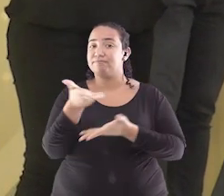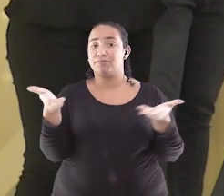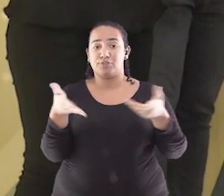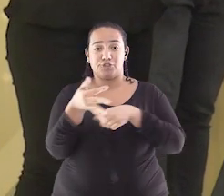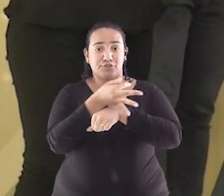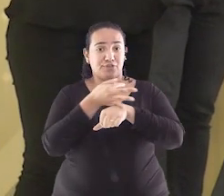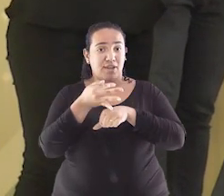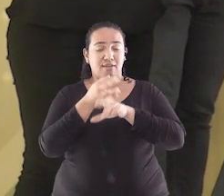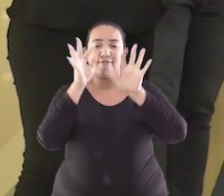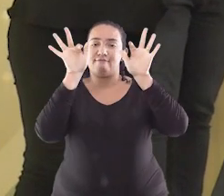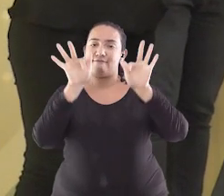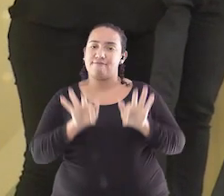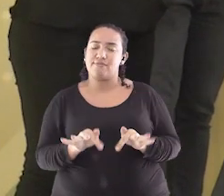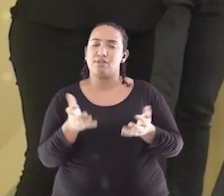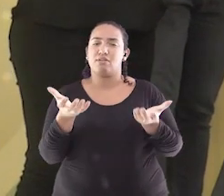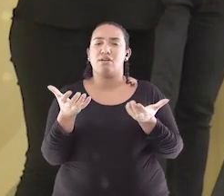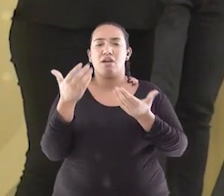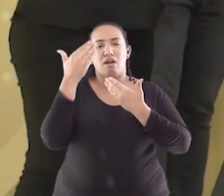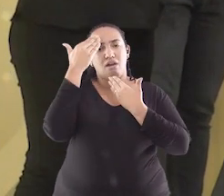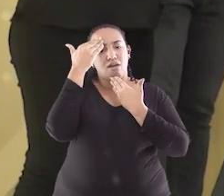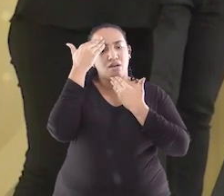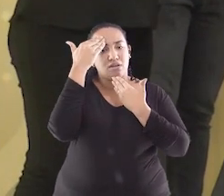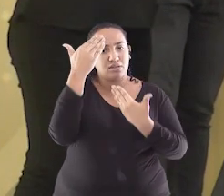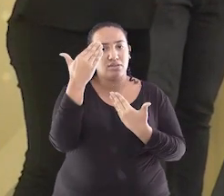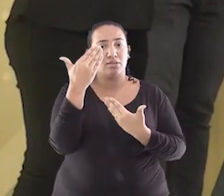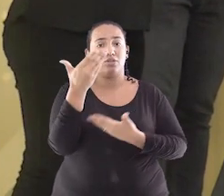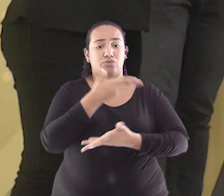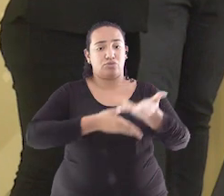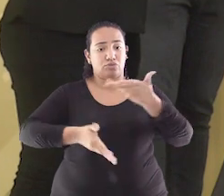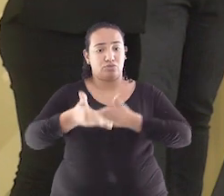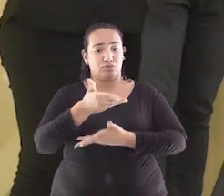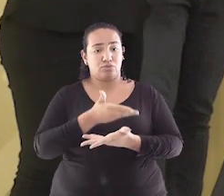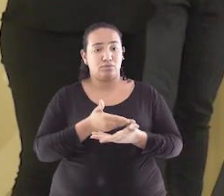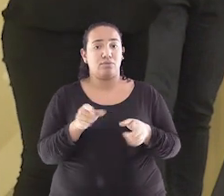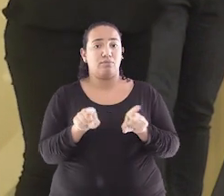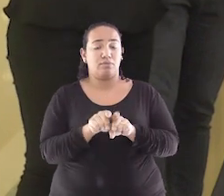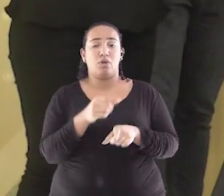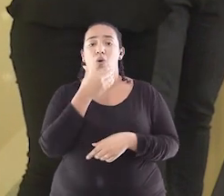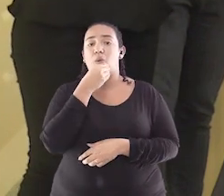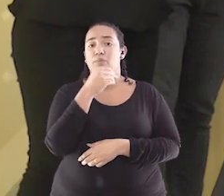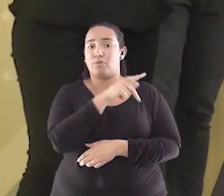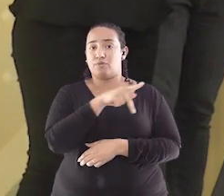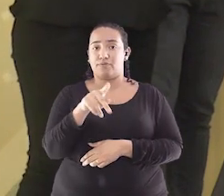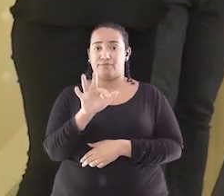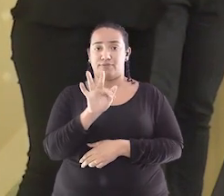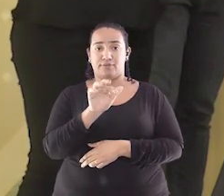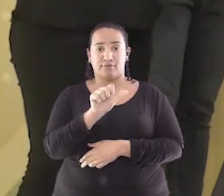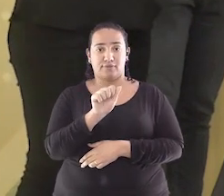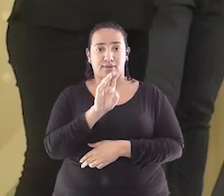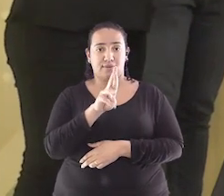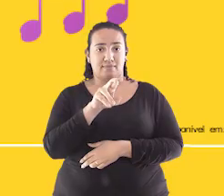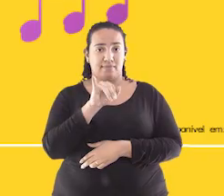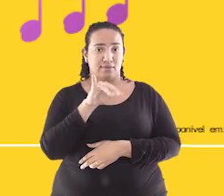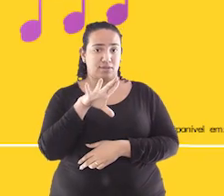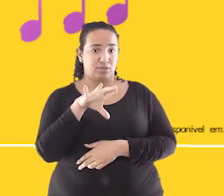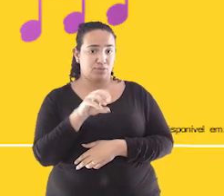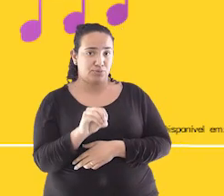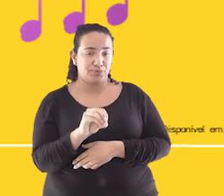Quero agradecer a participação em nossa interação de hoje do Fabrício Muito obrigada, Fabrício, pela sua participação